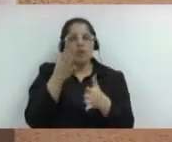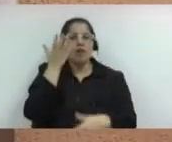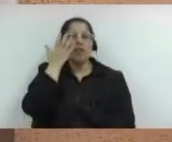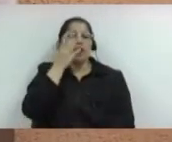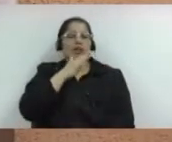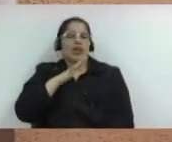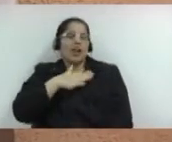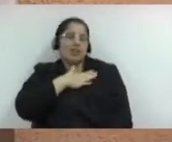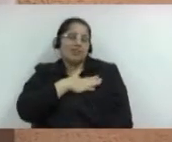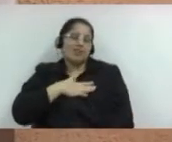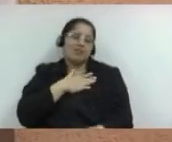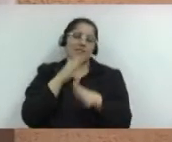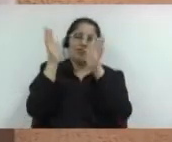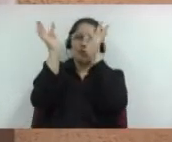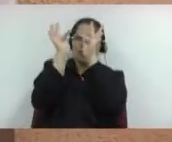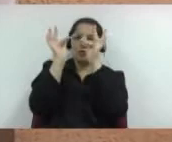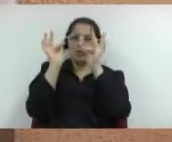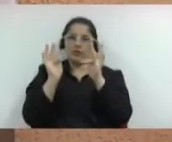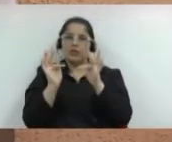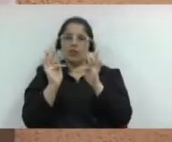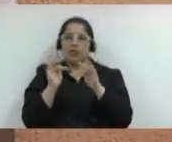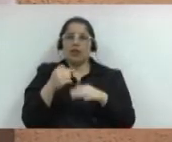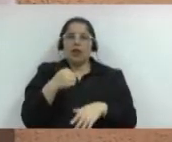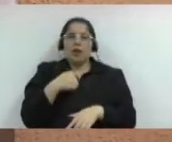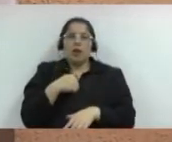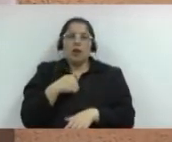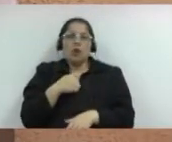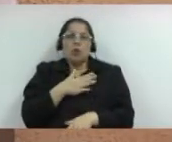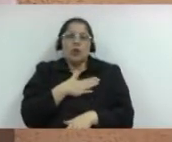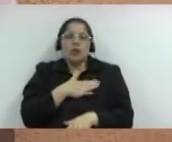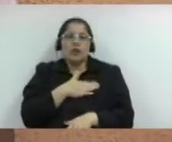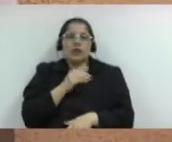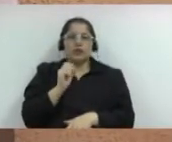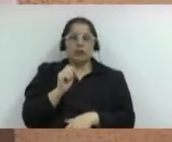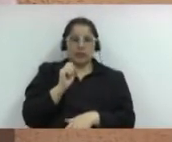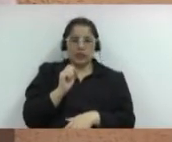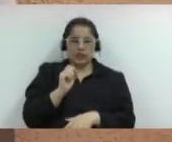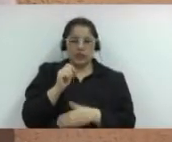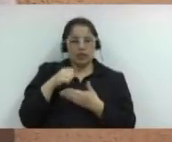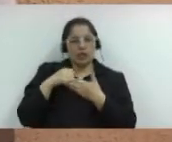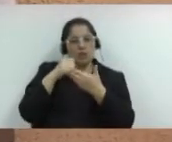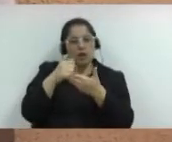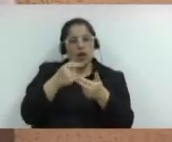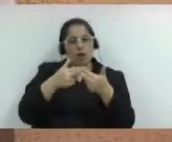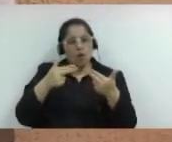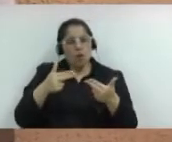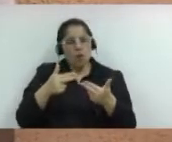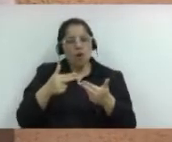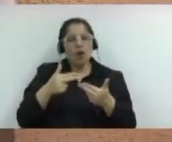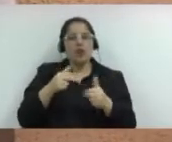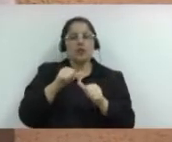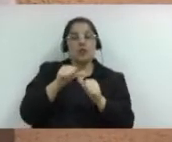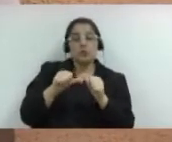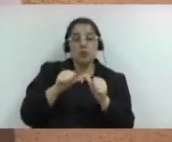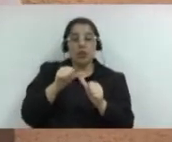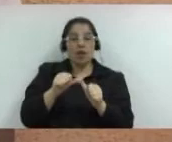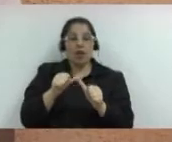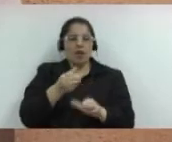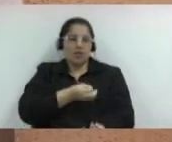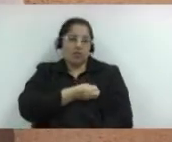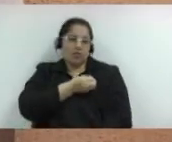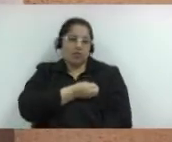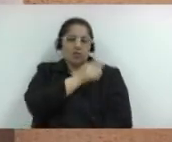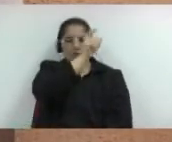gostaria de levar coisas que realmente fossem mudar a vida daquelas pessoas.